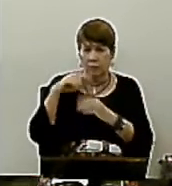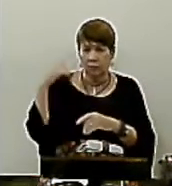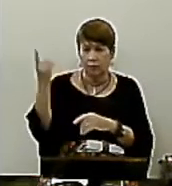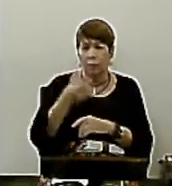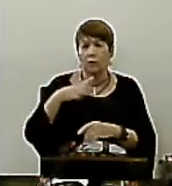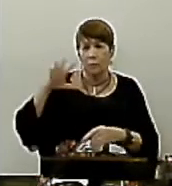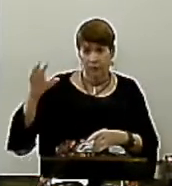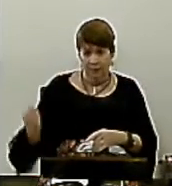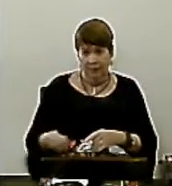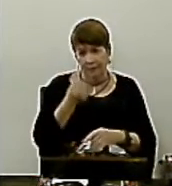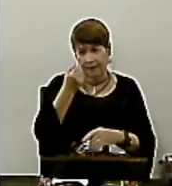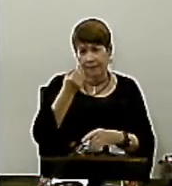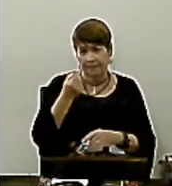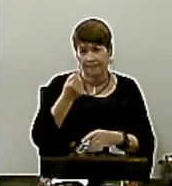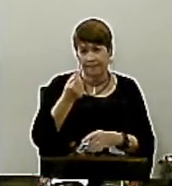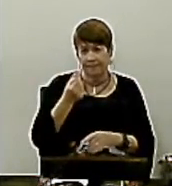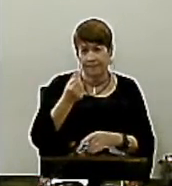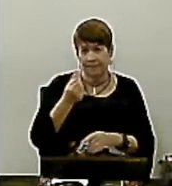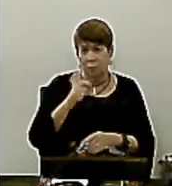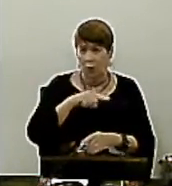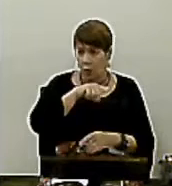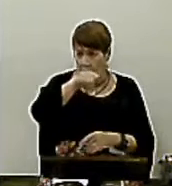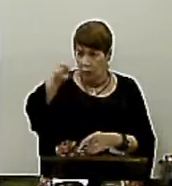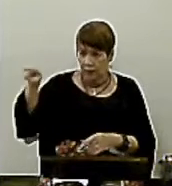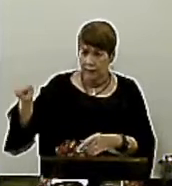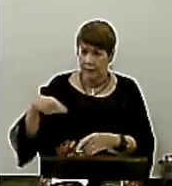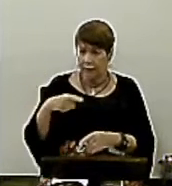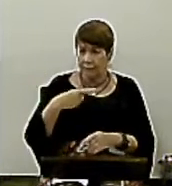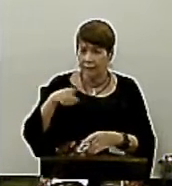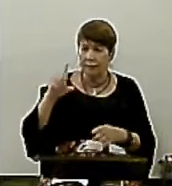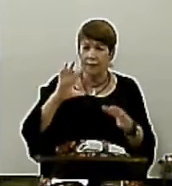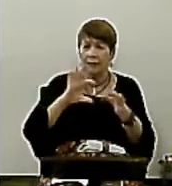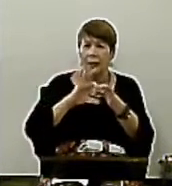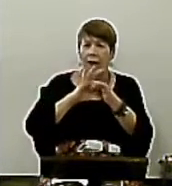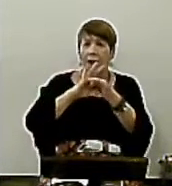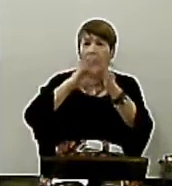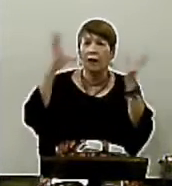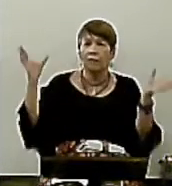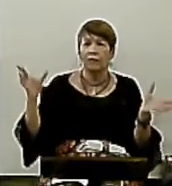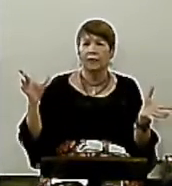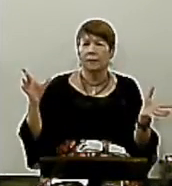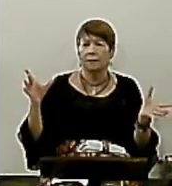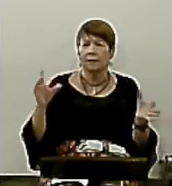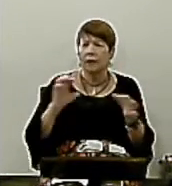Verdadeiramente sereis livres Libertar do que?